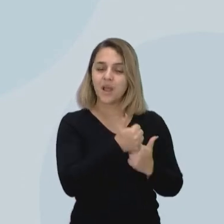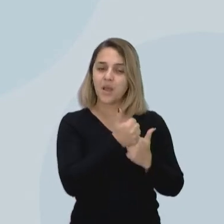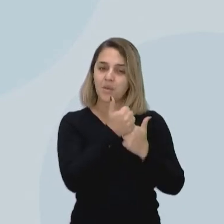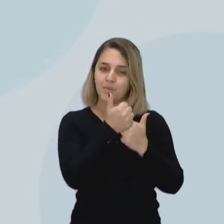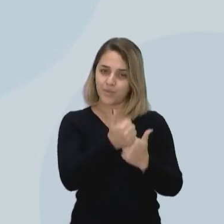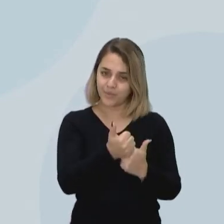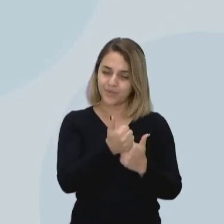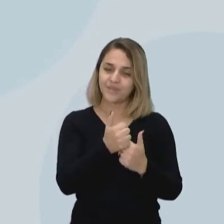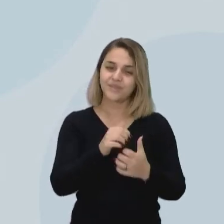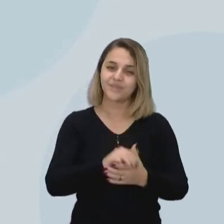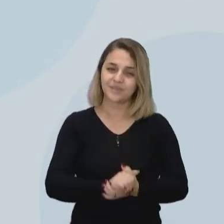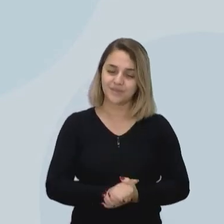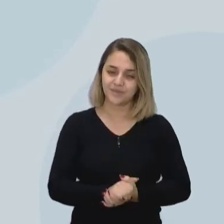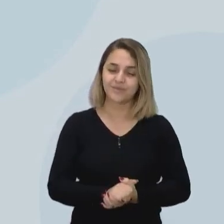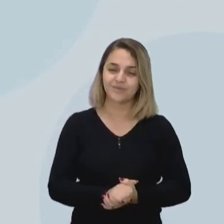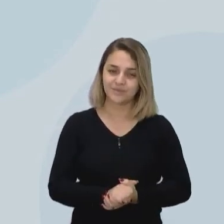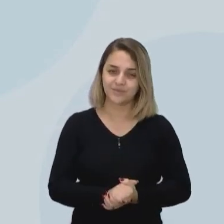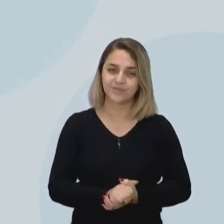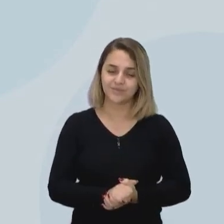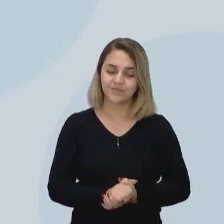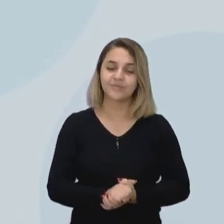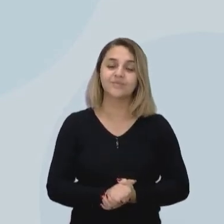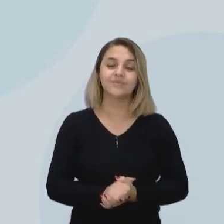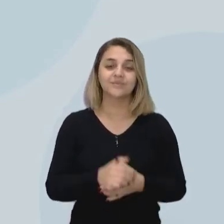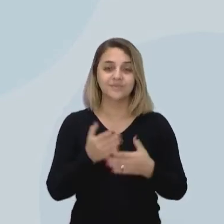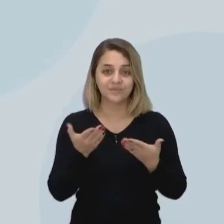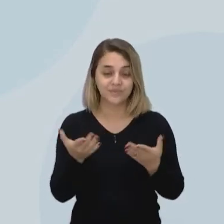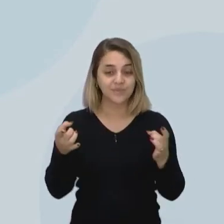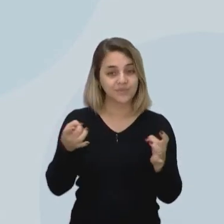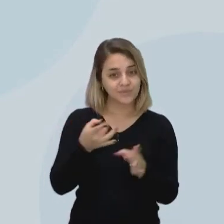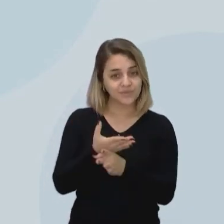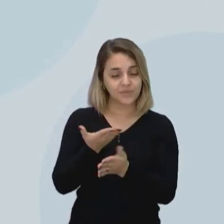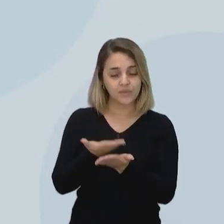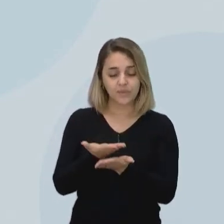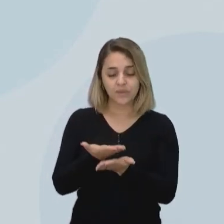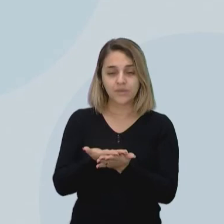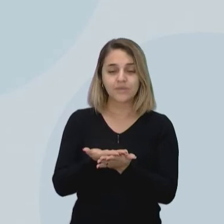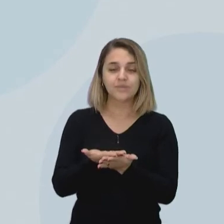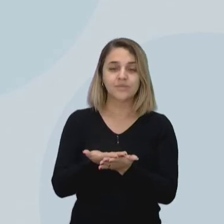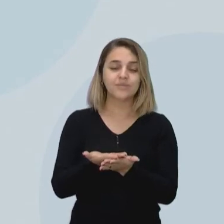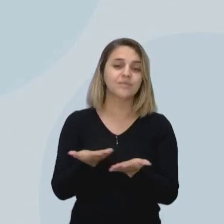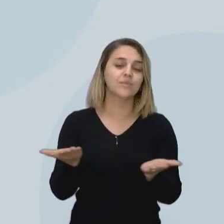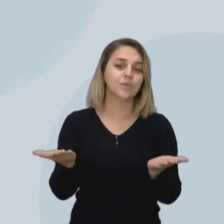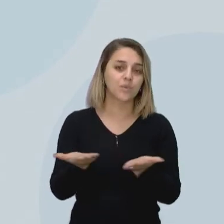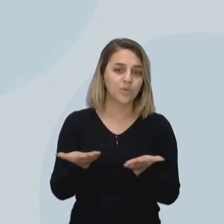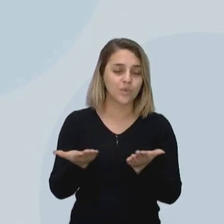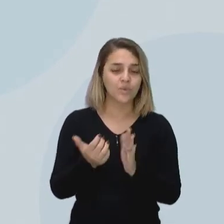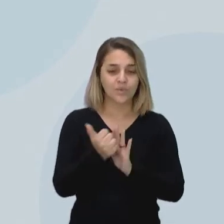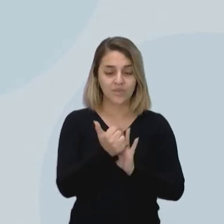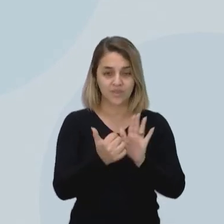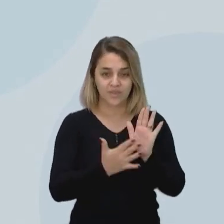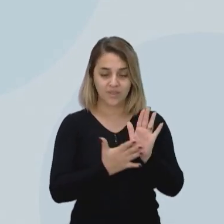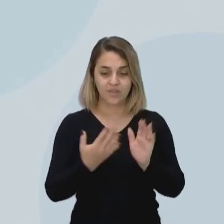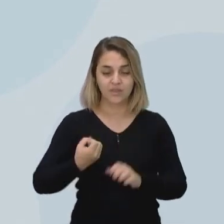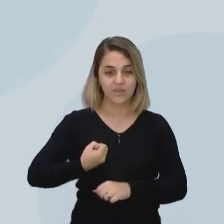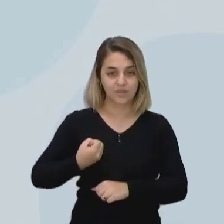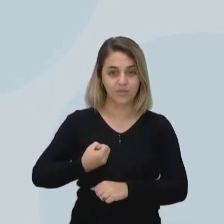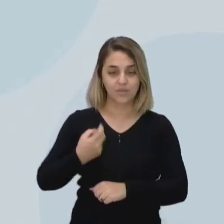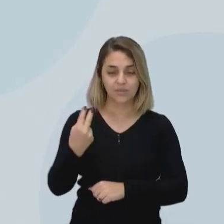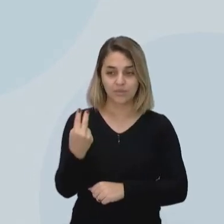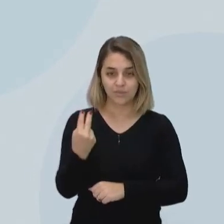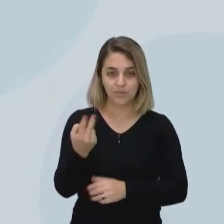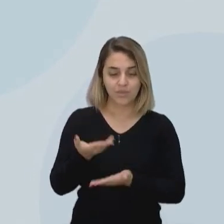então a partir nós fechamos aqui então com essa aula de hoje a atividade 2 a parte a aula 3